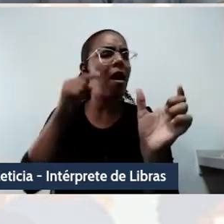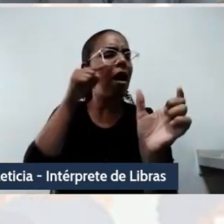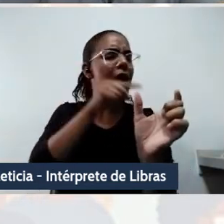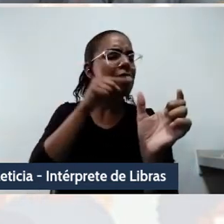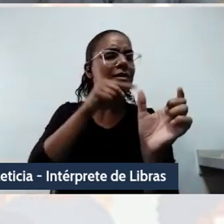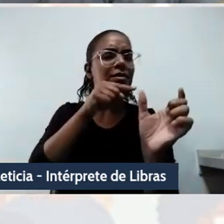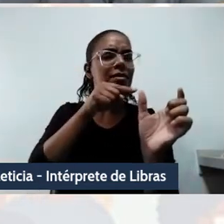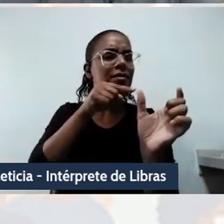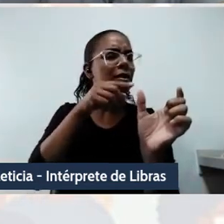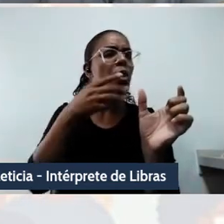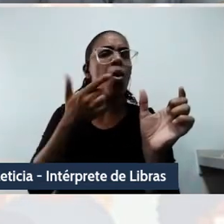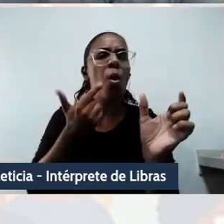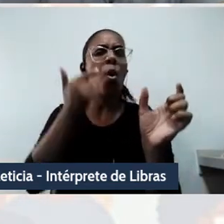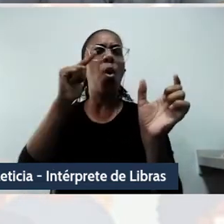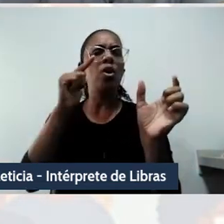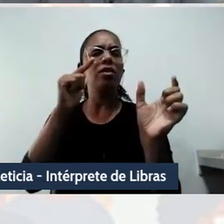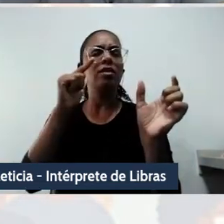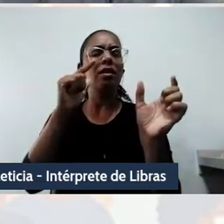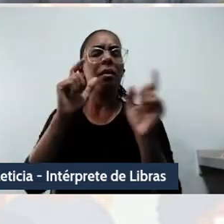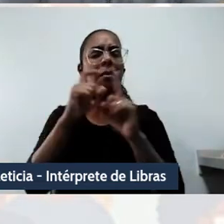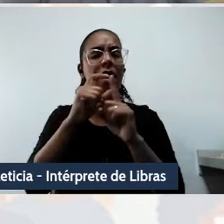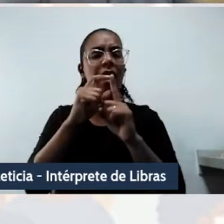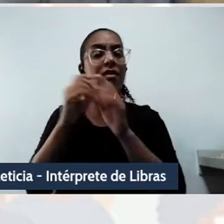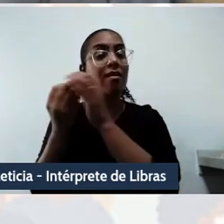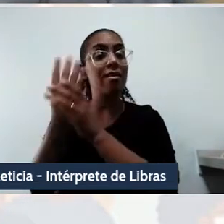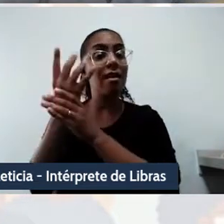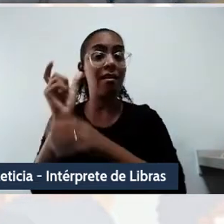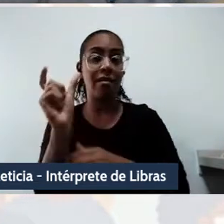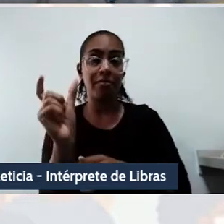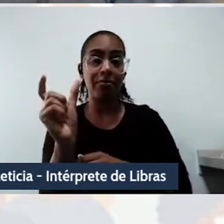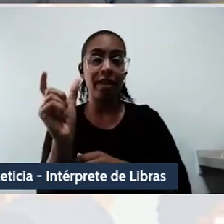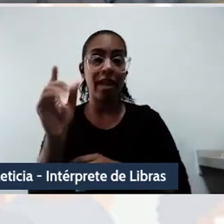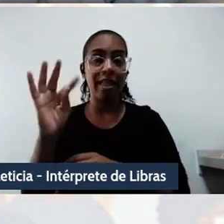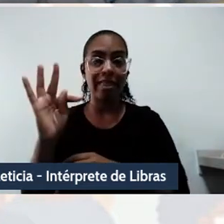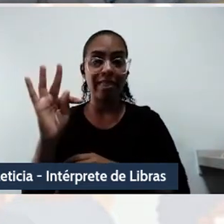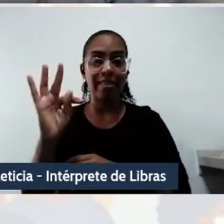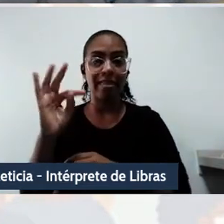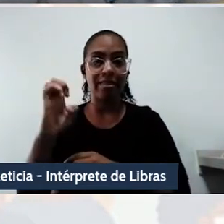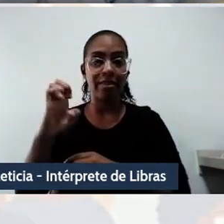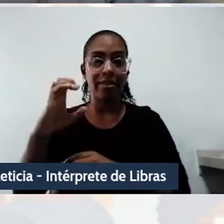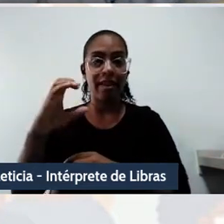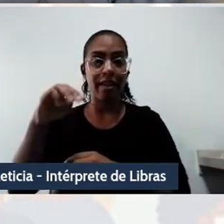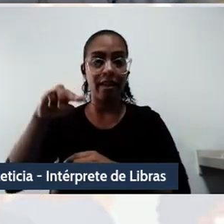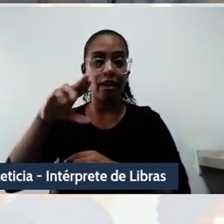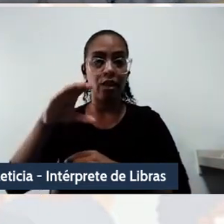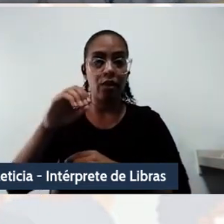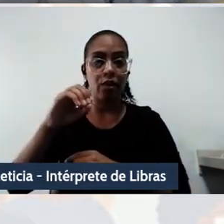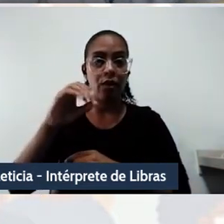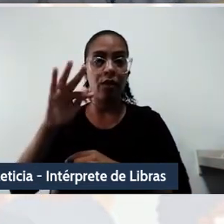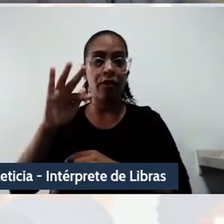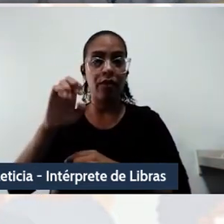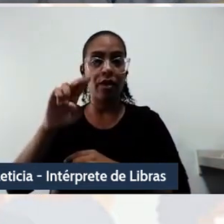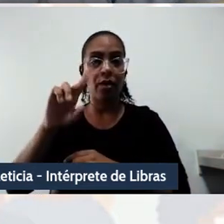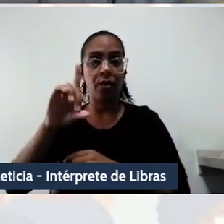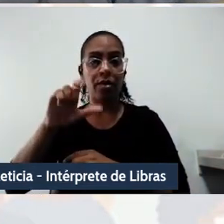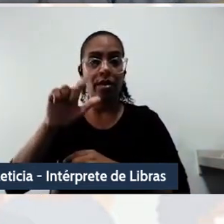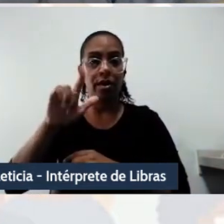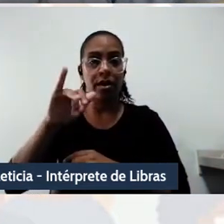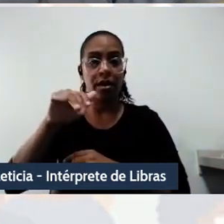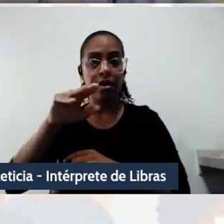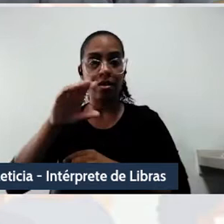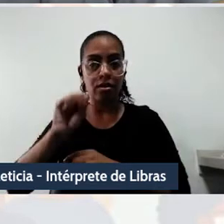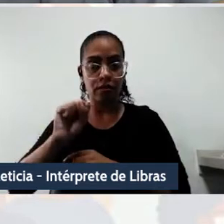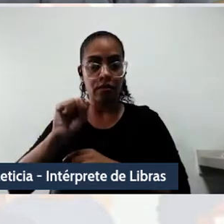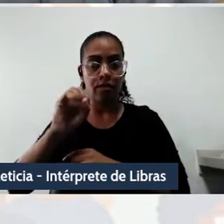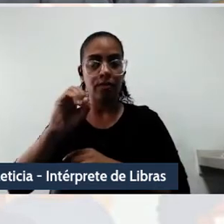-feudalismo. Fecham aspas. Ora, a pandemia neste cenário tornou-se um desses laboratórios do biopoder,